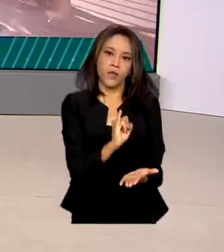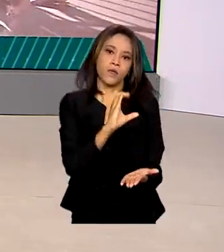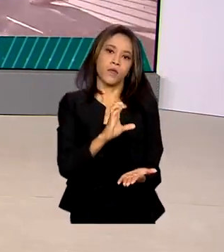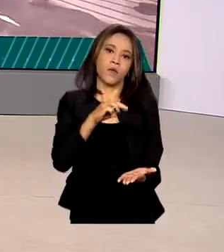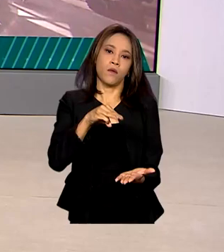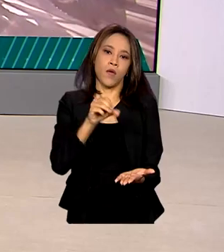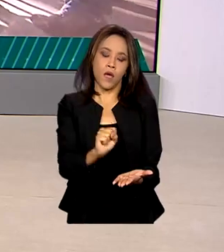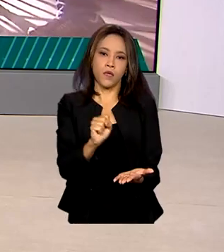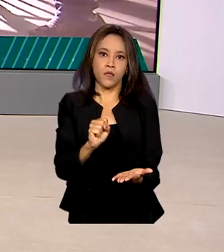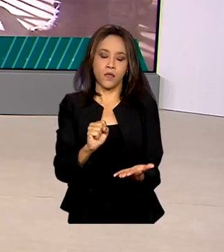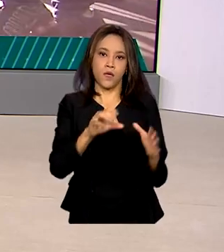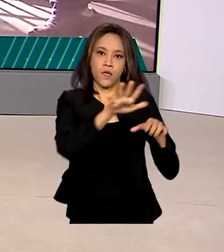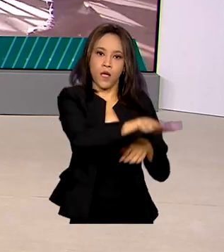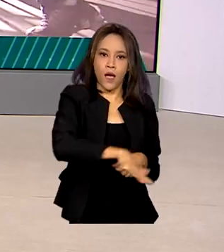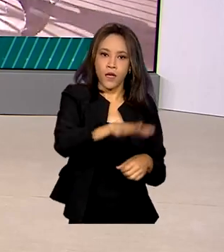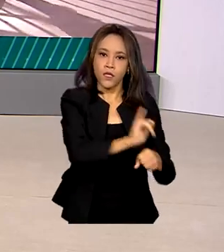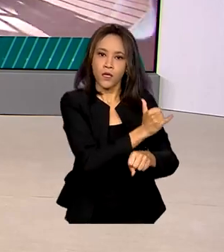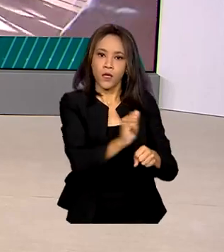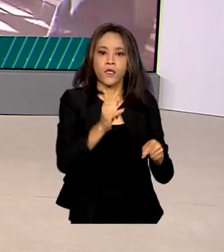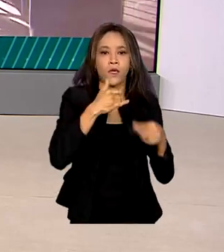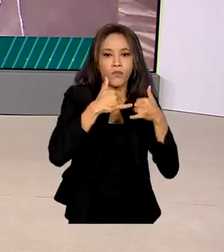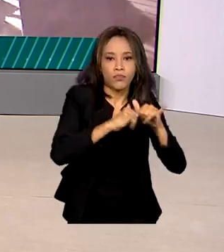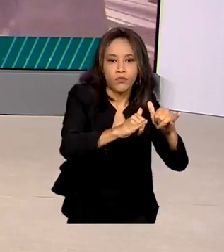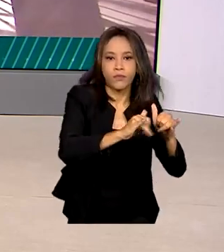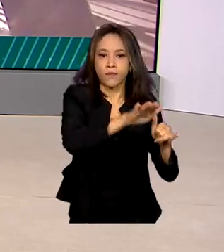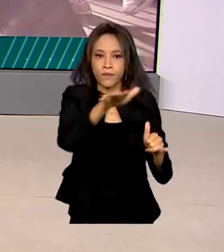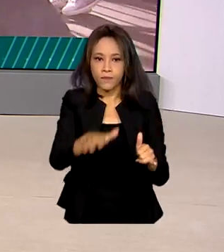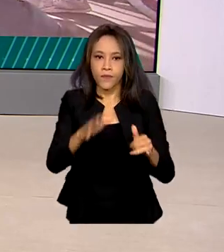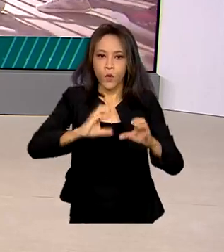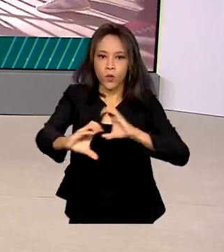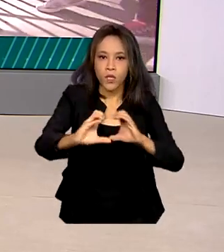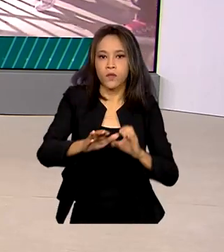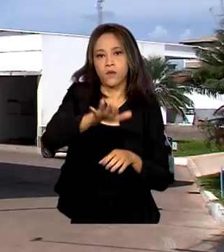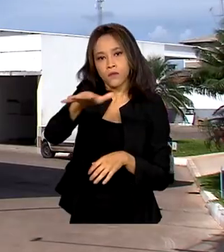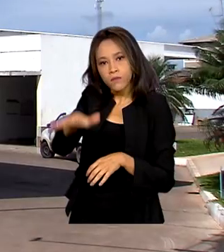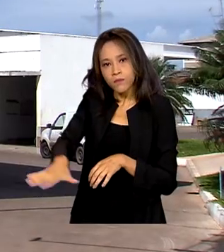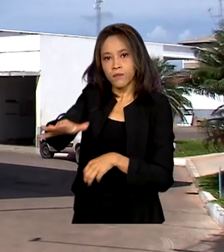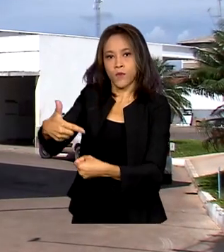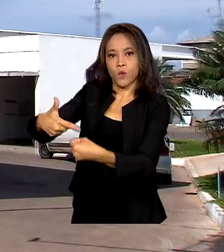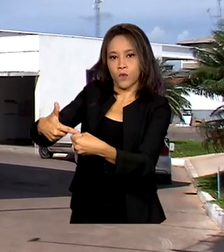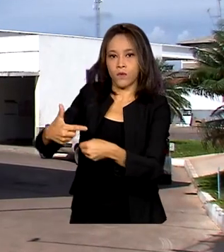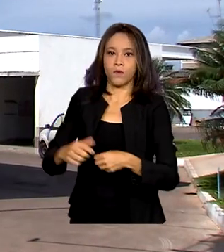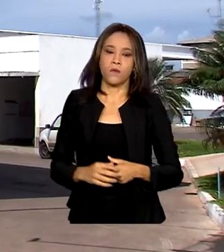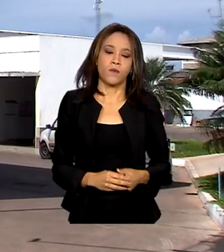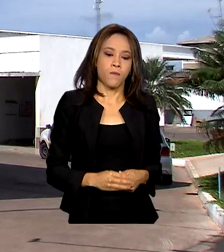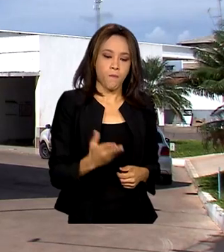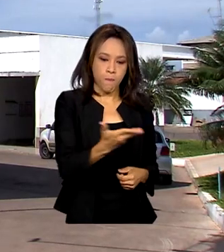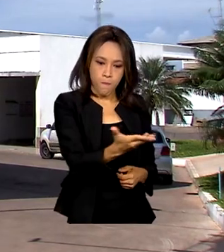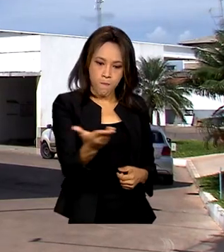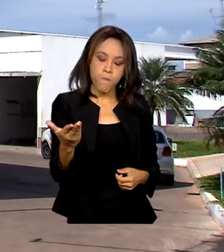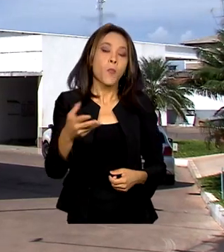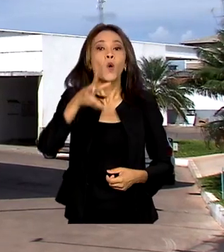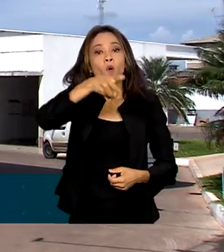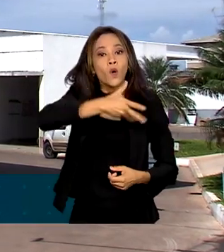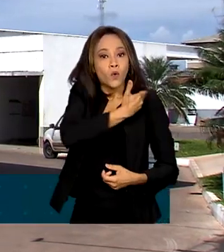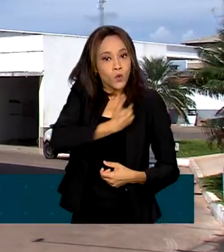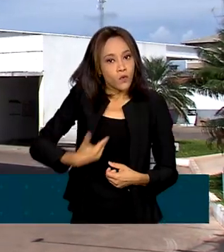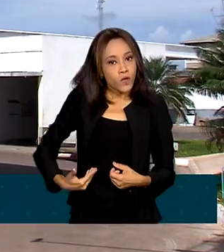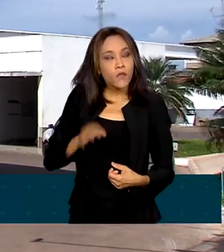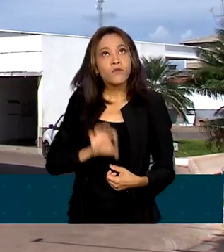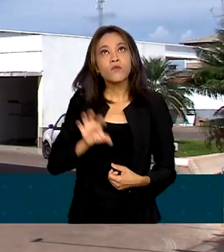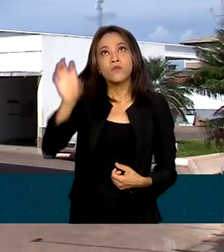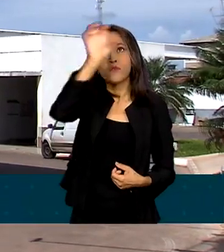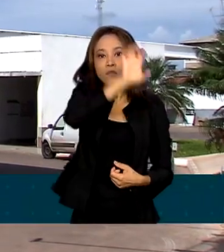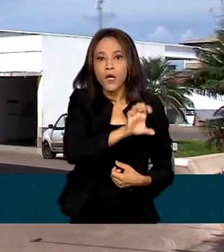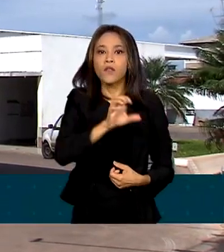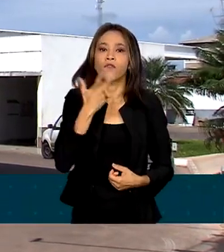estratégicos, como energia elétrica, telecomunicações e combustíveis. Os governadores chegaram a informar que a